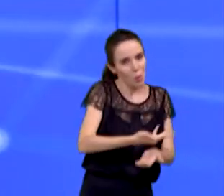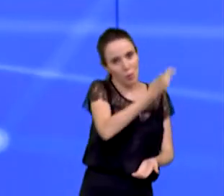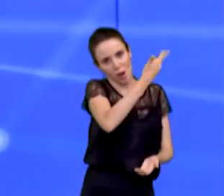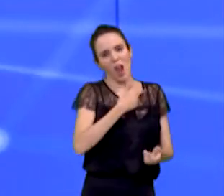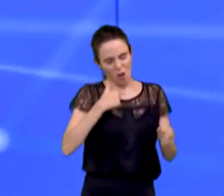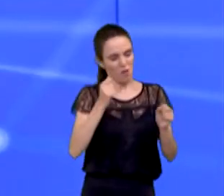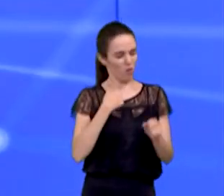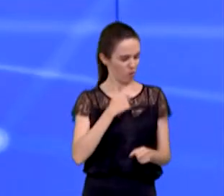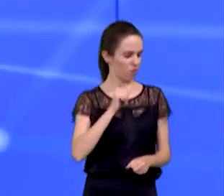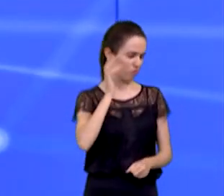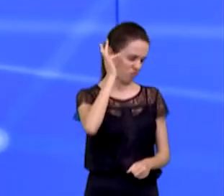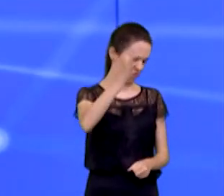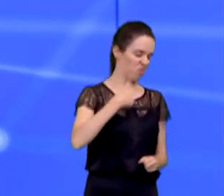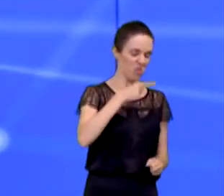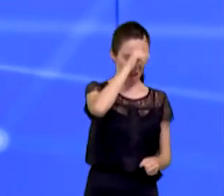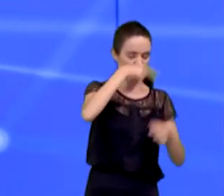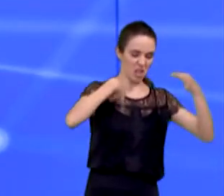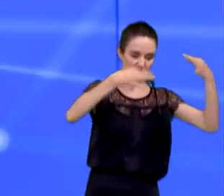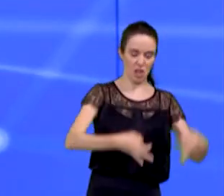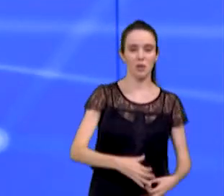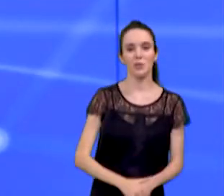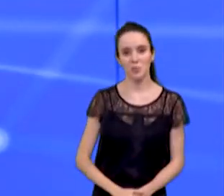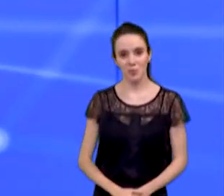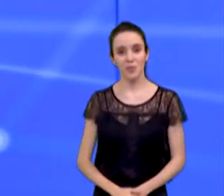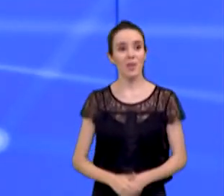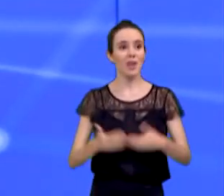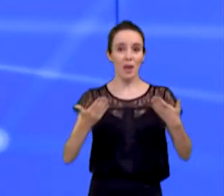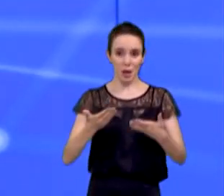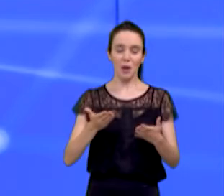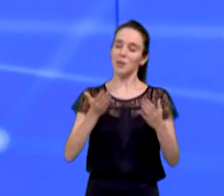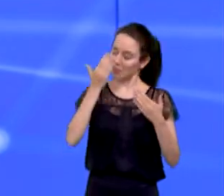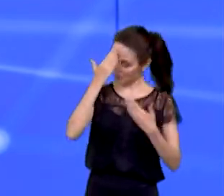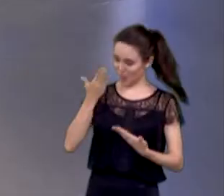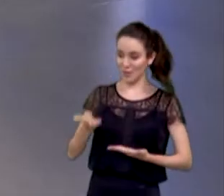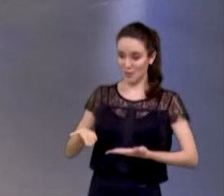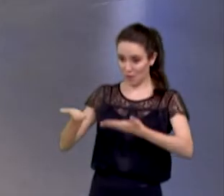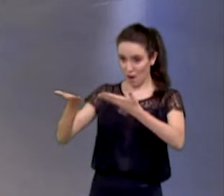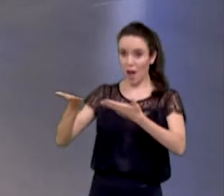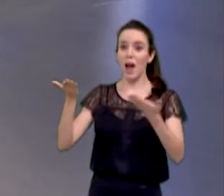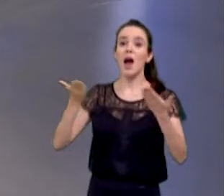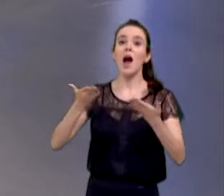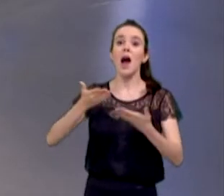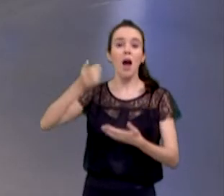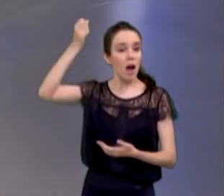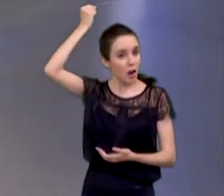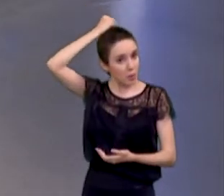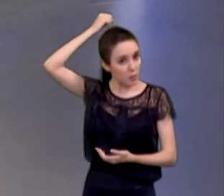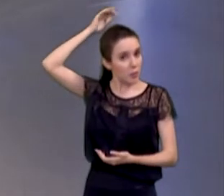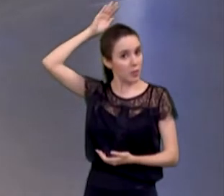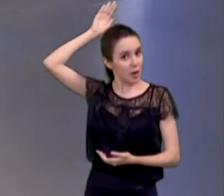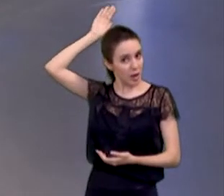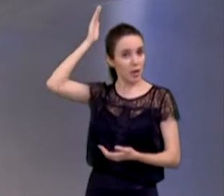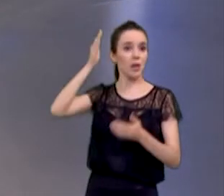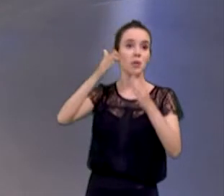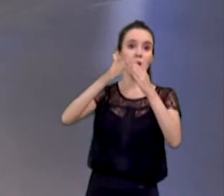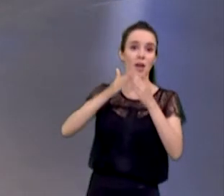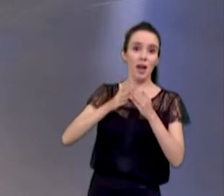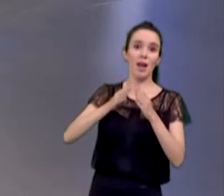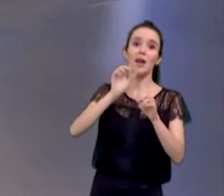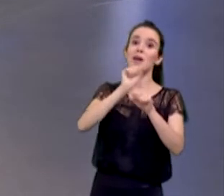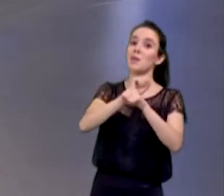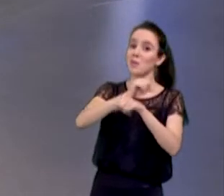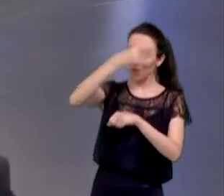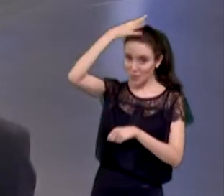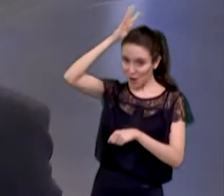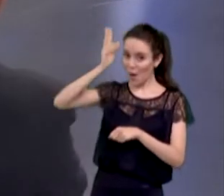obrigado. Eu agradeço aos candidatos. Peço que retornem agora a candidata Marina do Pessoal, que faz a pergunta. E o candidato Senna continua com a gente, porque ele que